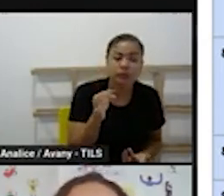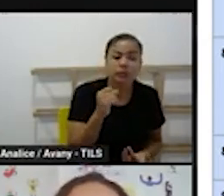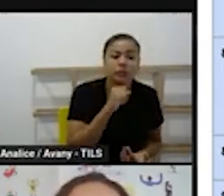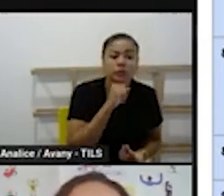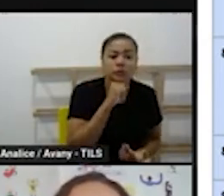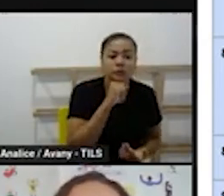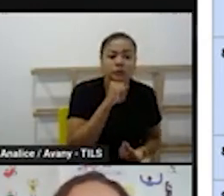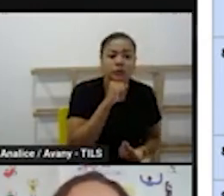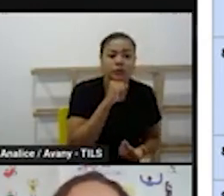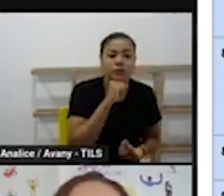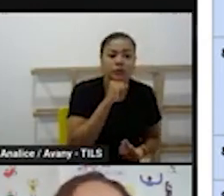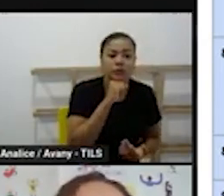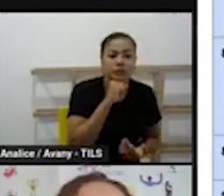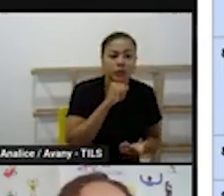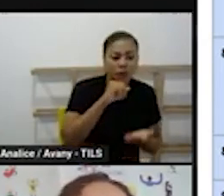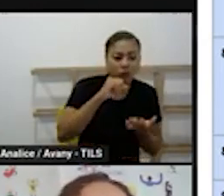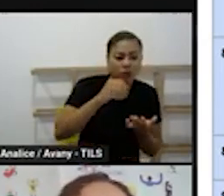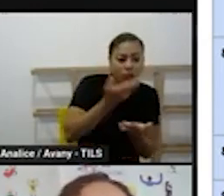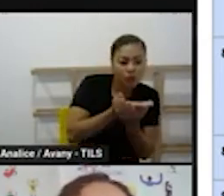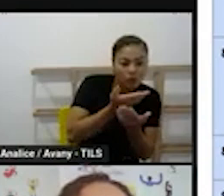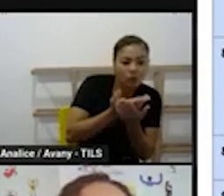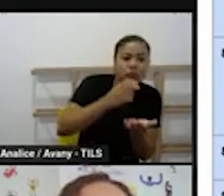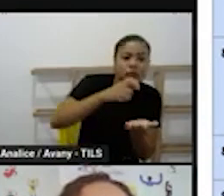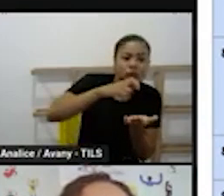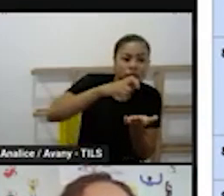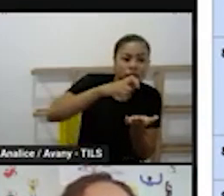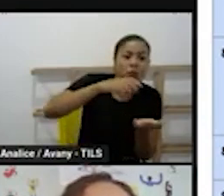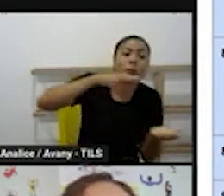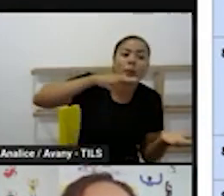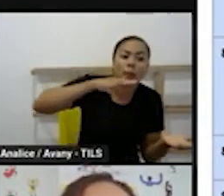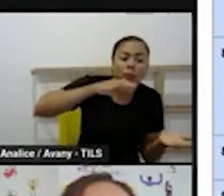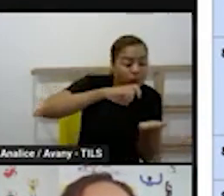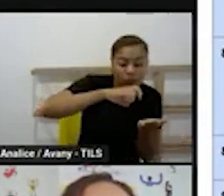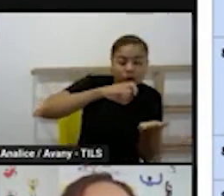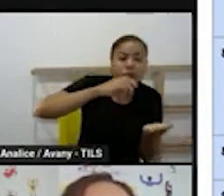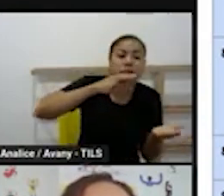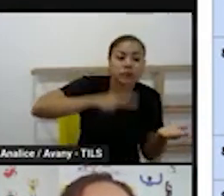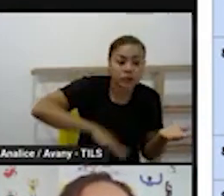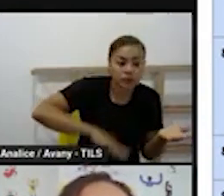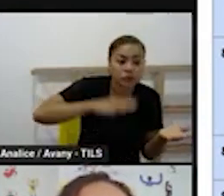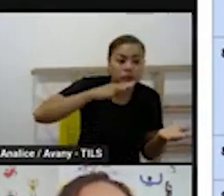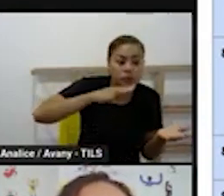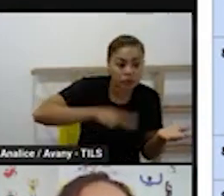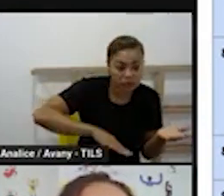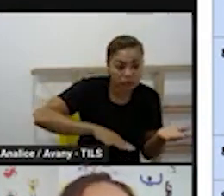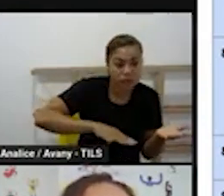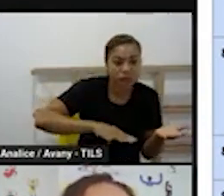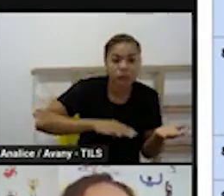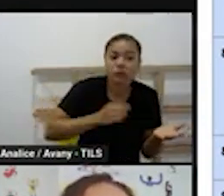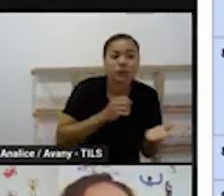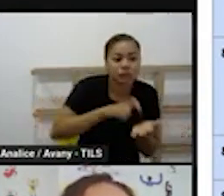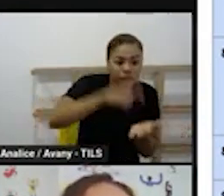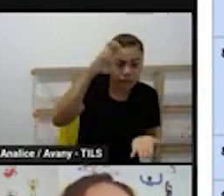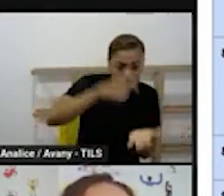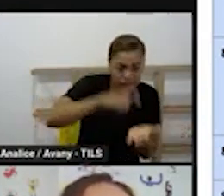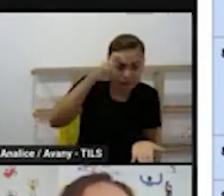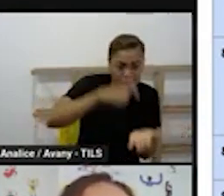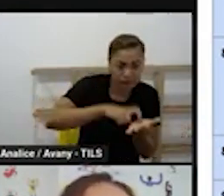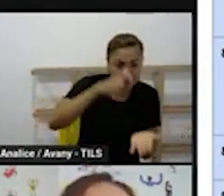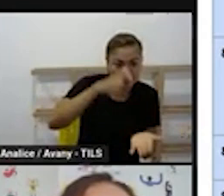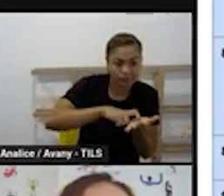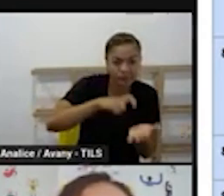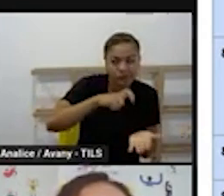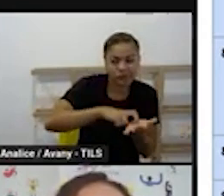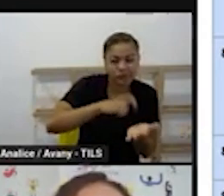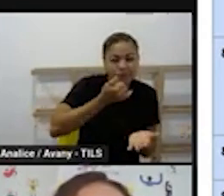a gente muda um pouco a entra entra a higiene aqui mais ou